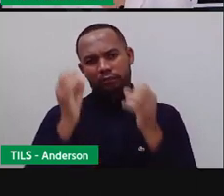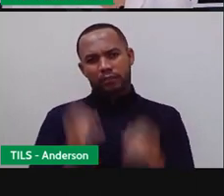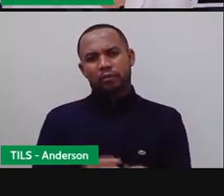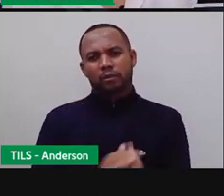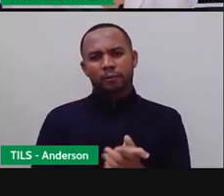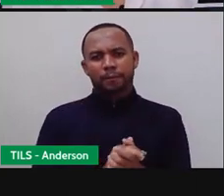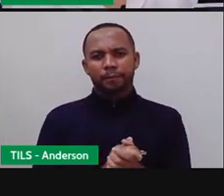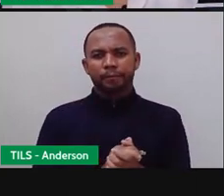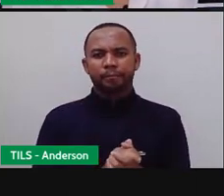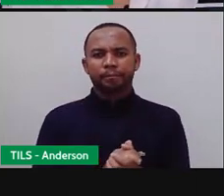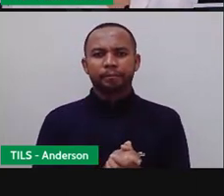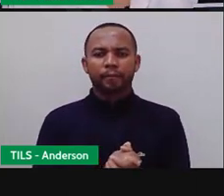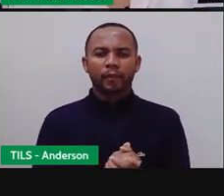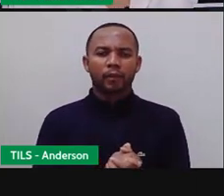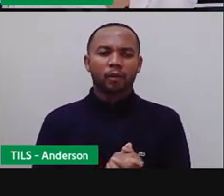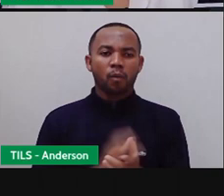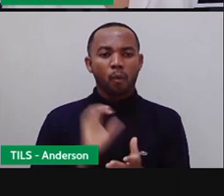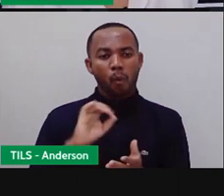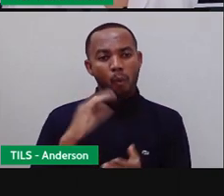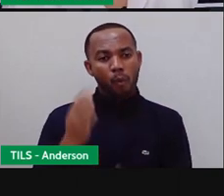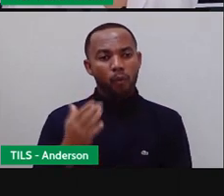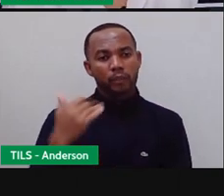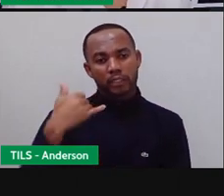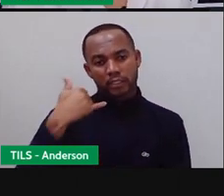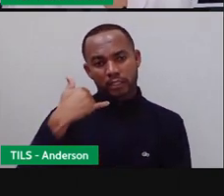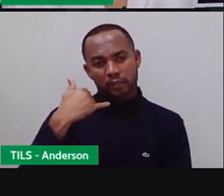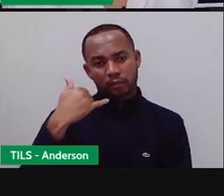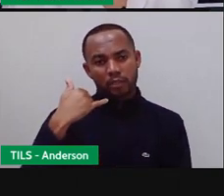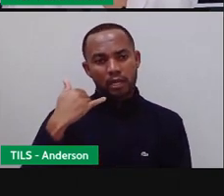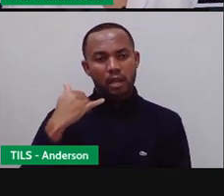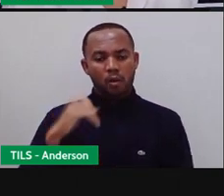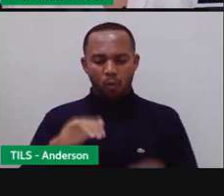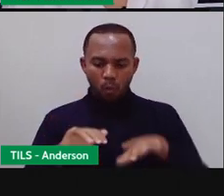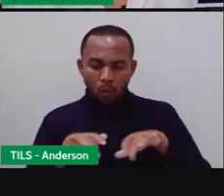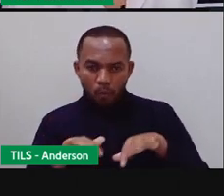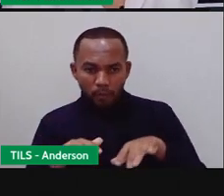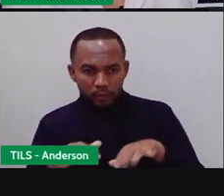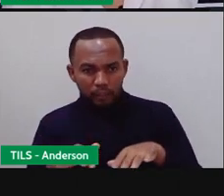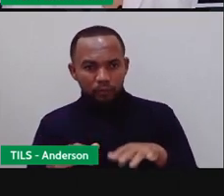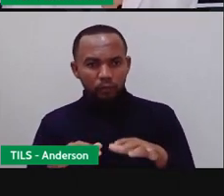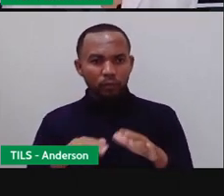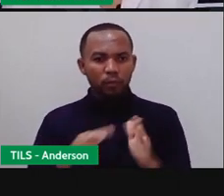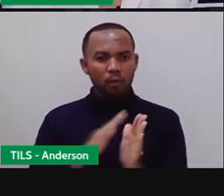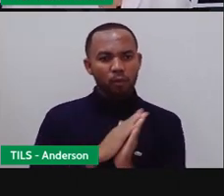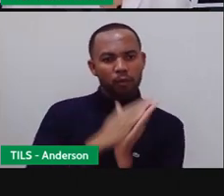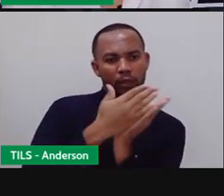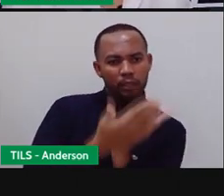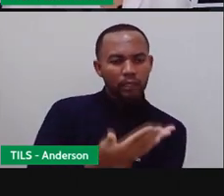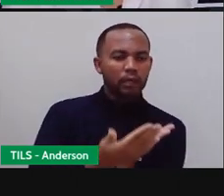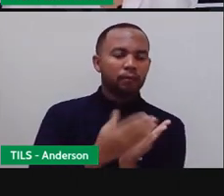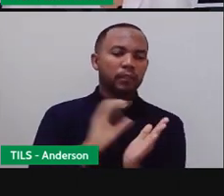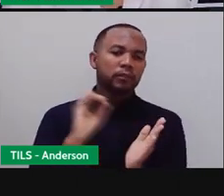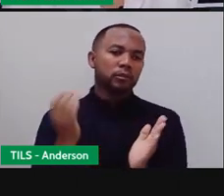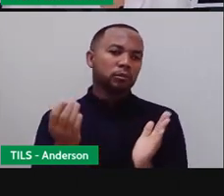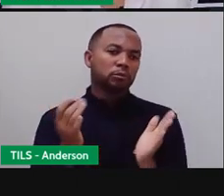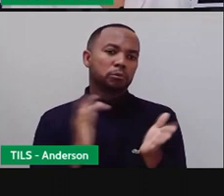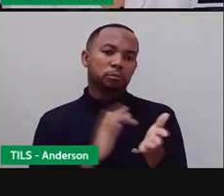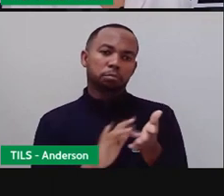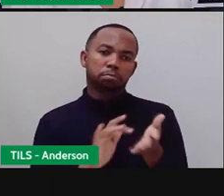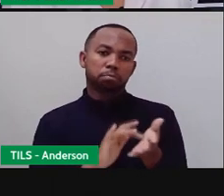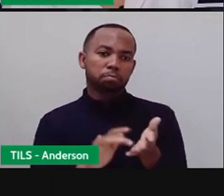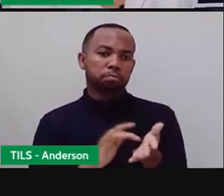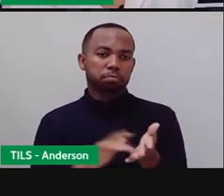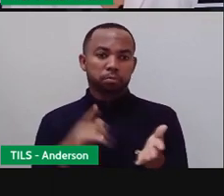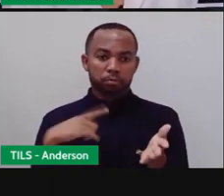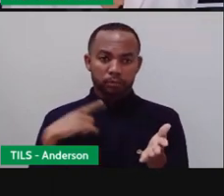bem interessante. Seja pelo celular, computador ou tablet, né? Desde que o dispositivo esteja conectado à